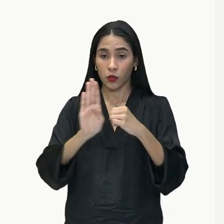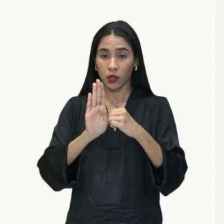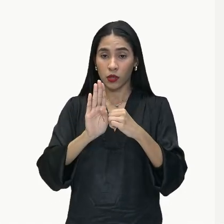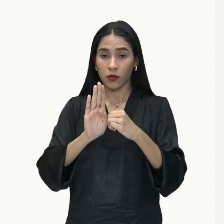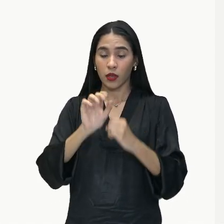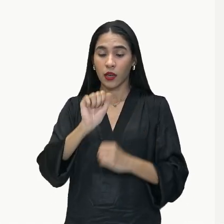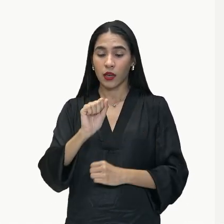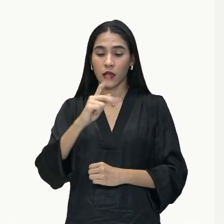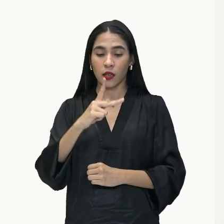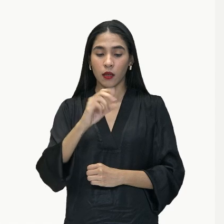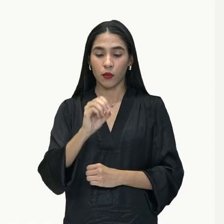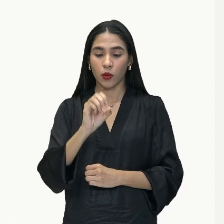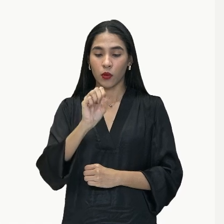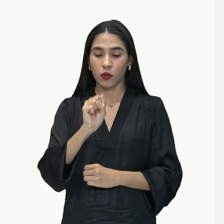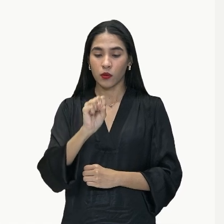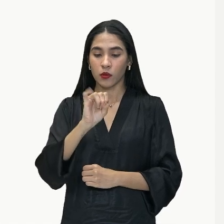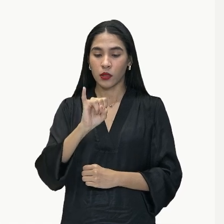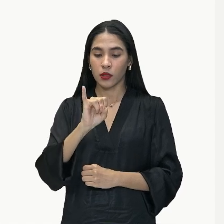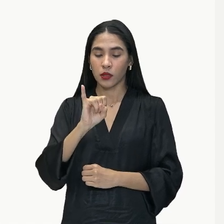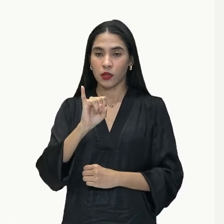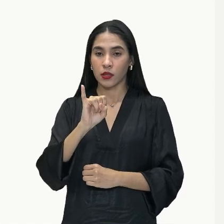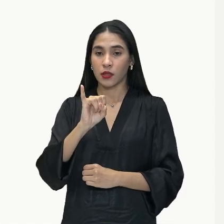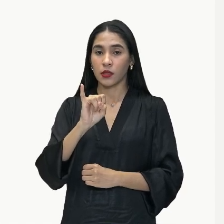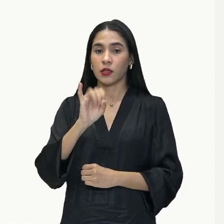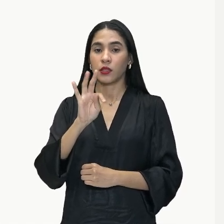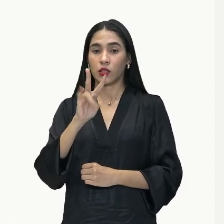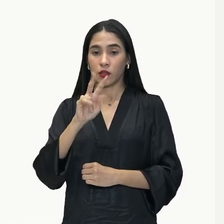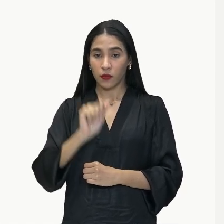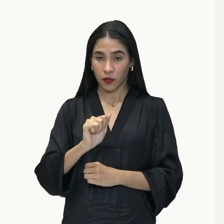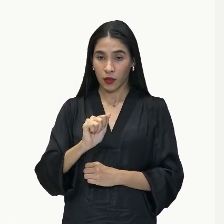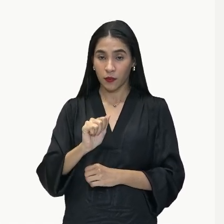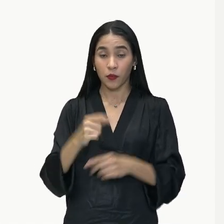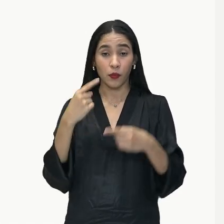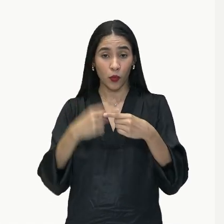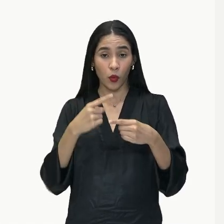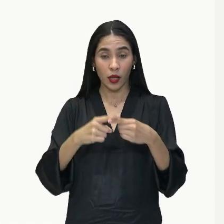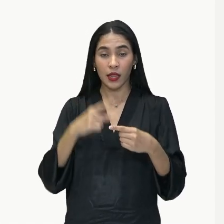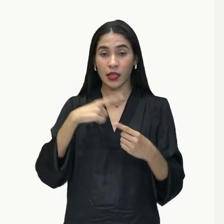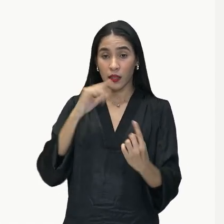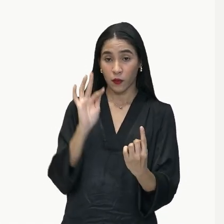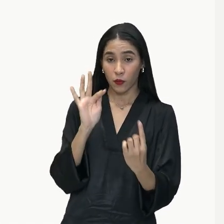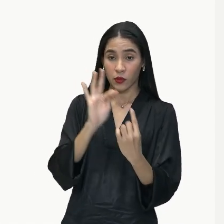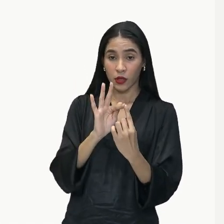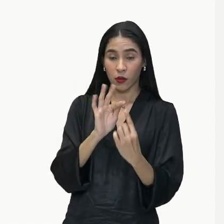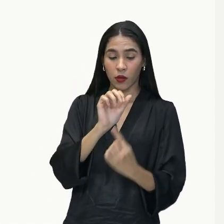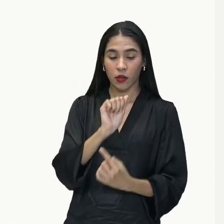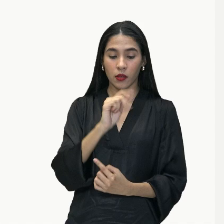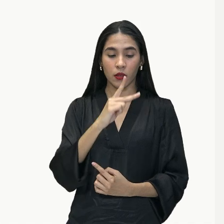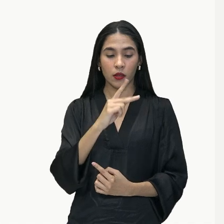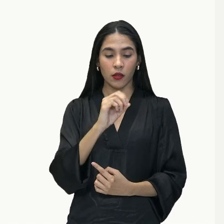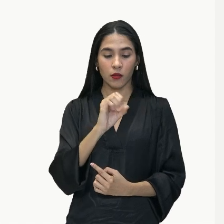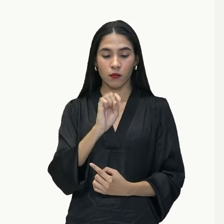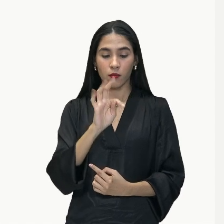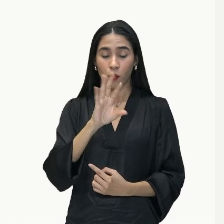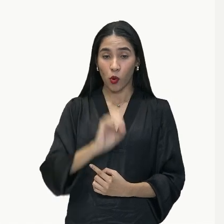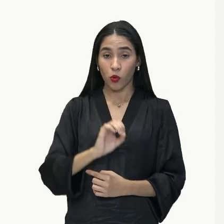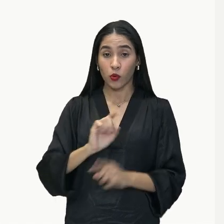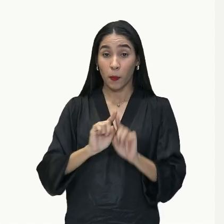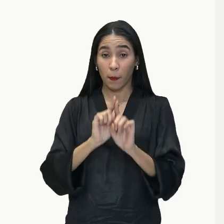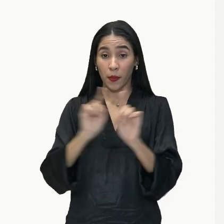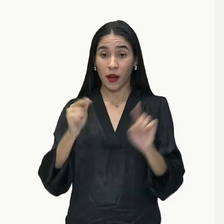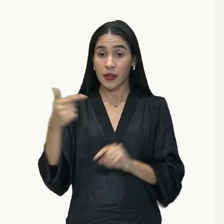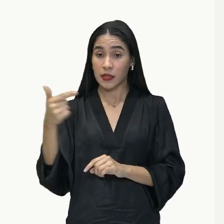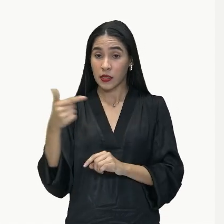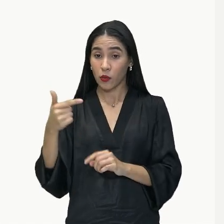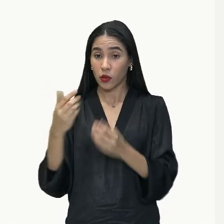apositiva, ok, gente? Por quê? Porque exerce a função de aposto. Já a segunda oração, observem,